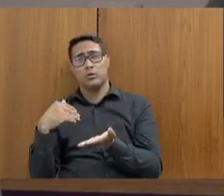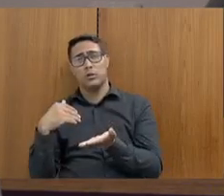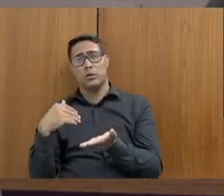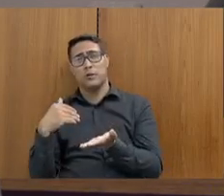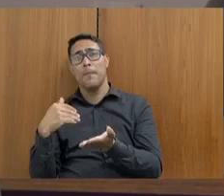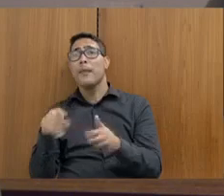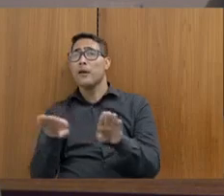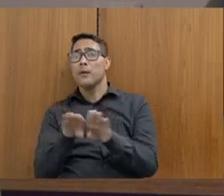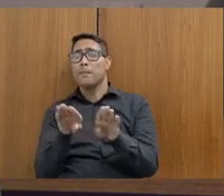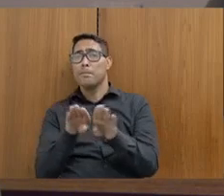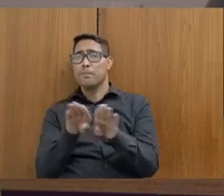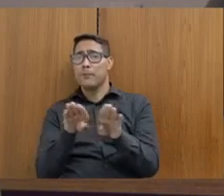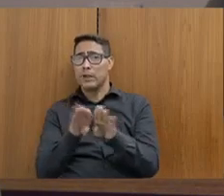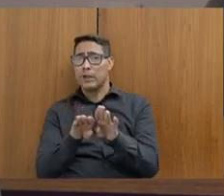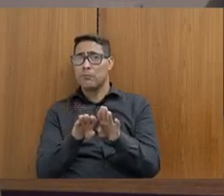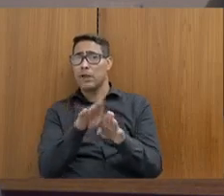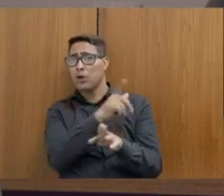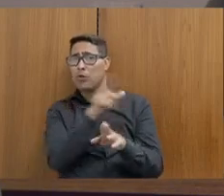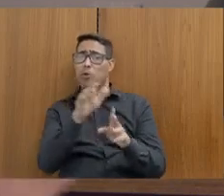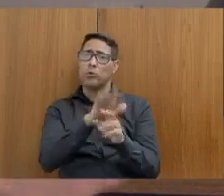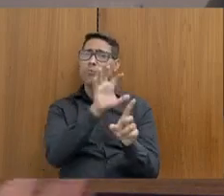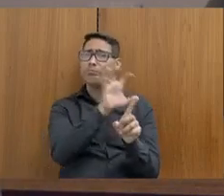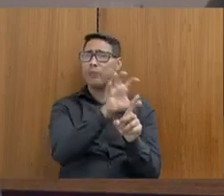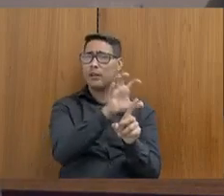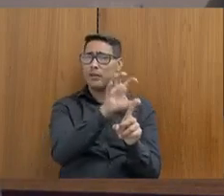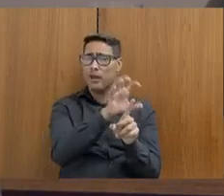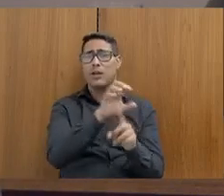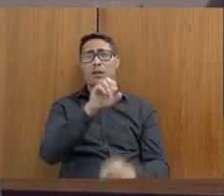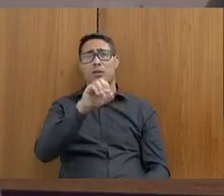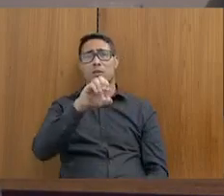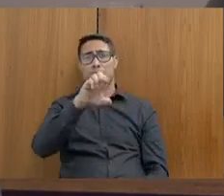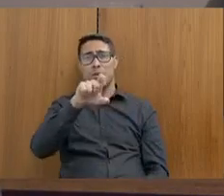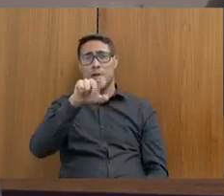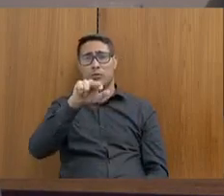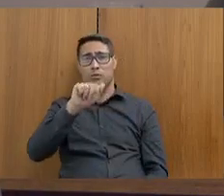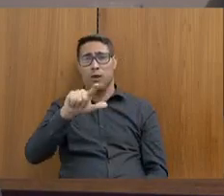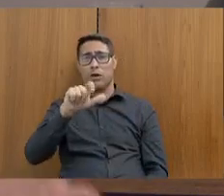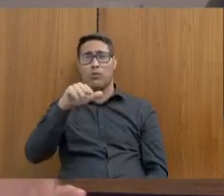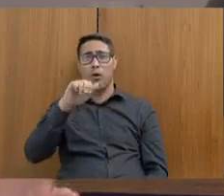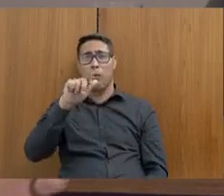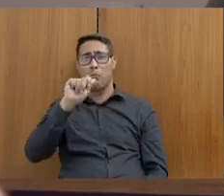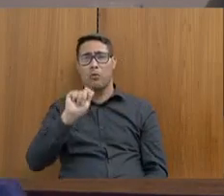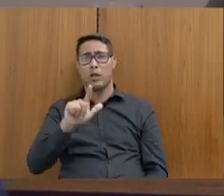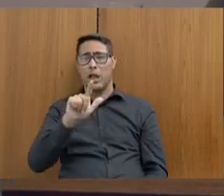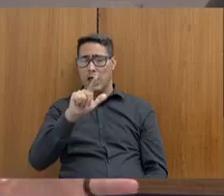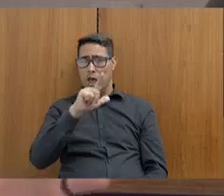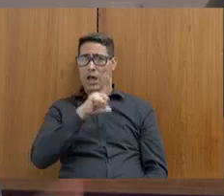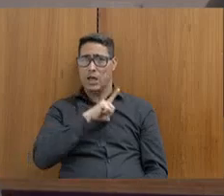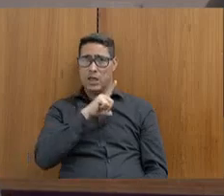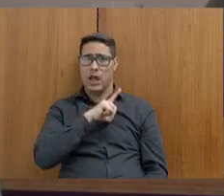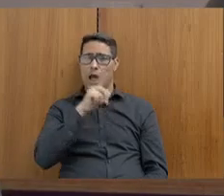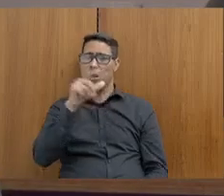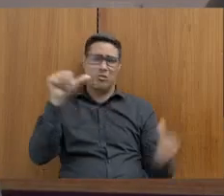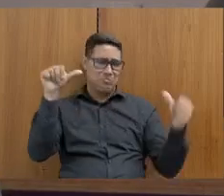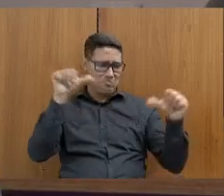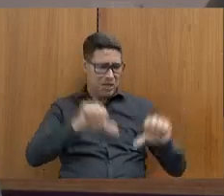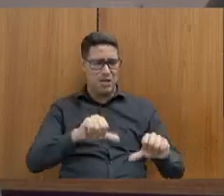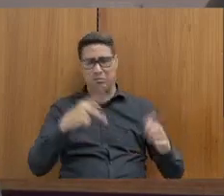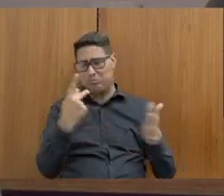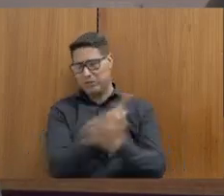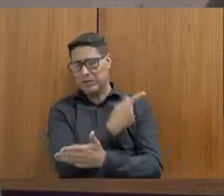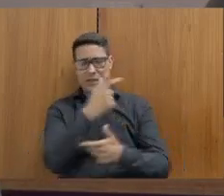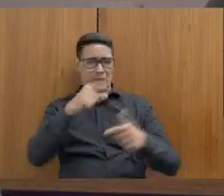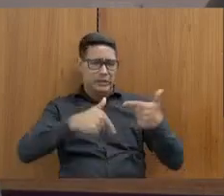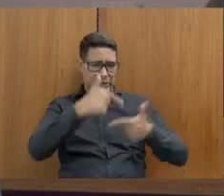e moral dentro das instituições que vieram agora à tona de forma muito decisiva sobre as péssimas condições de trabalho também,